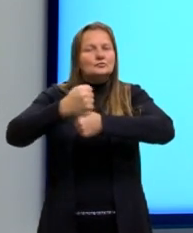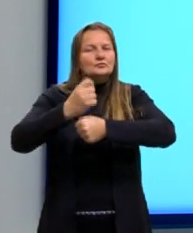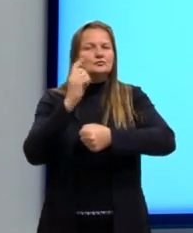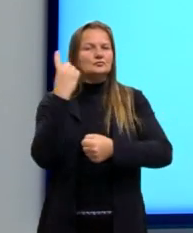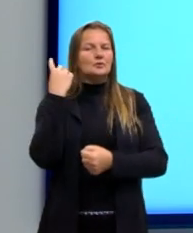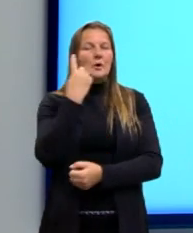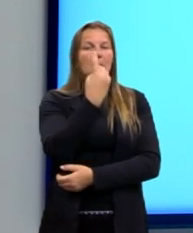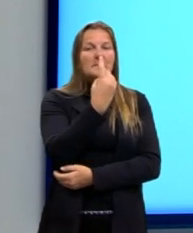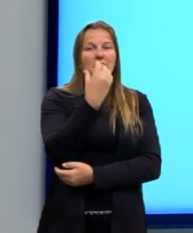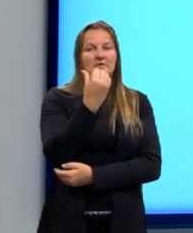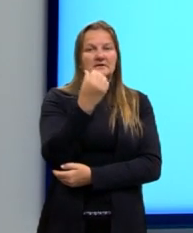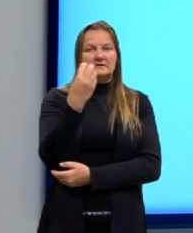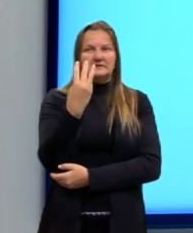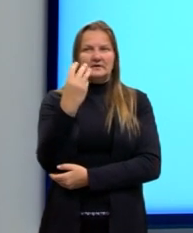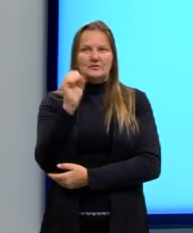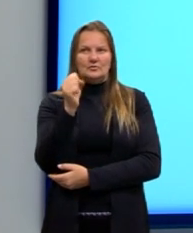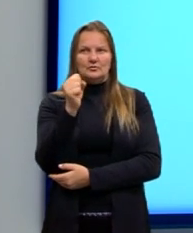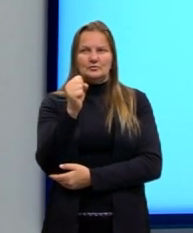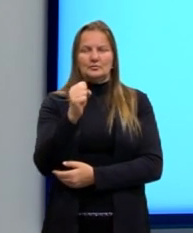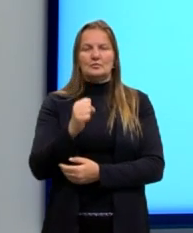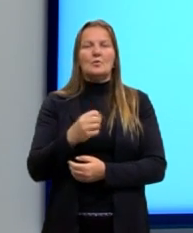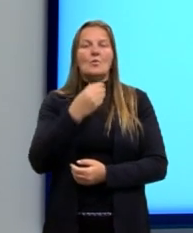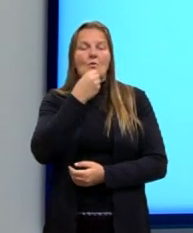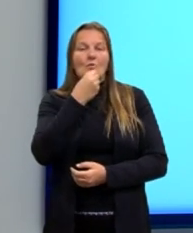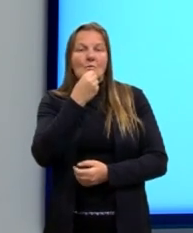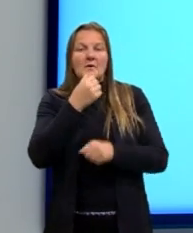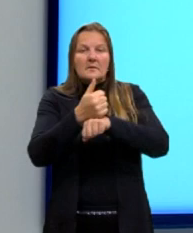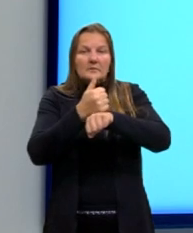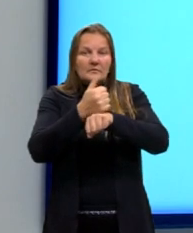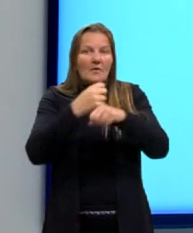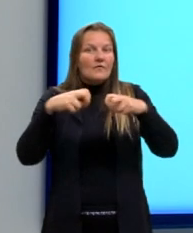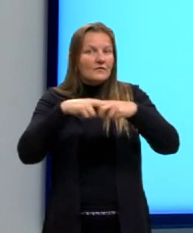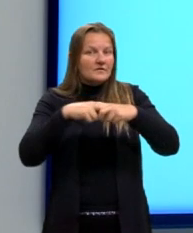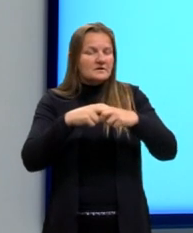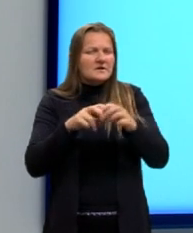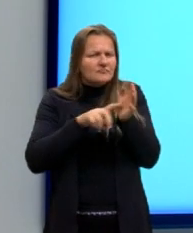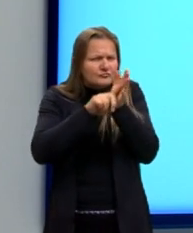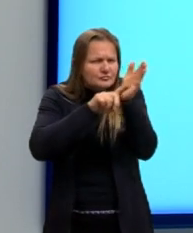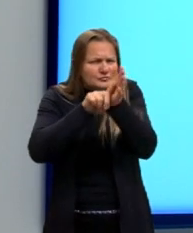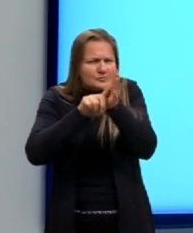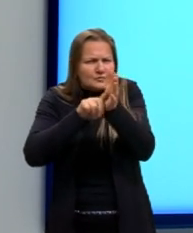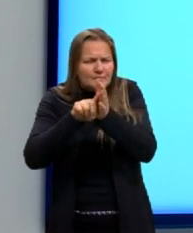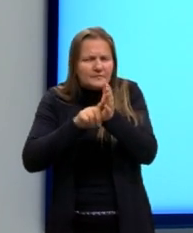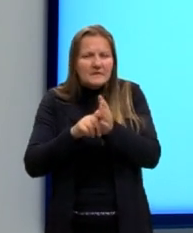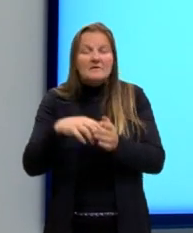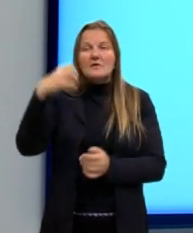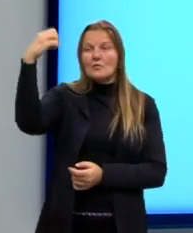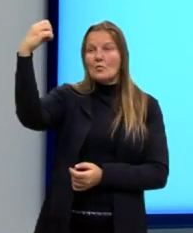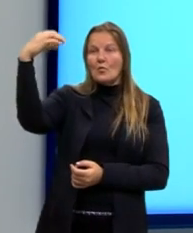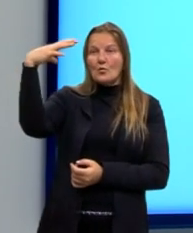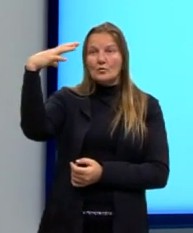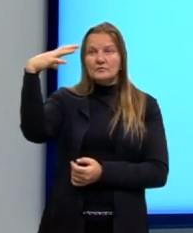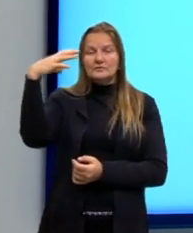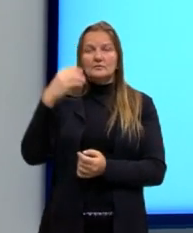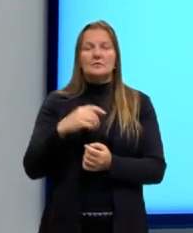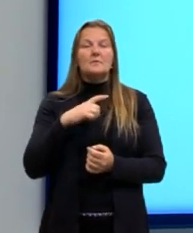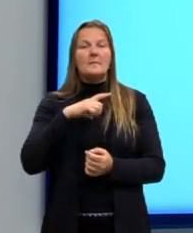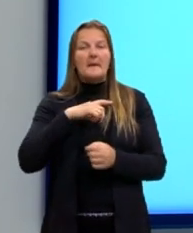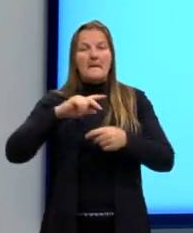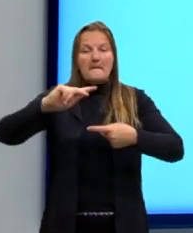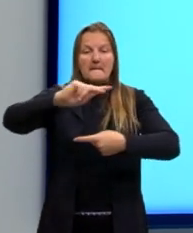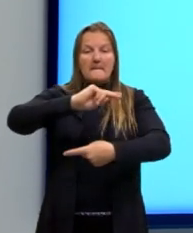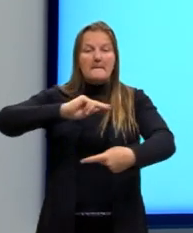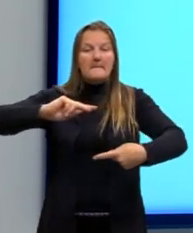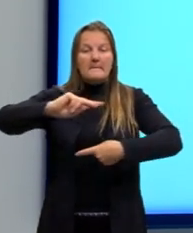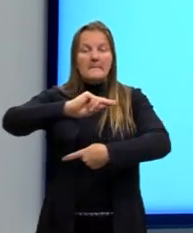1678, aqui, o Huygens, ele consegue, então, verificar a polarização da luz, que é um fenômeno que